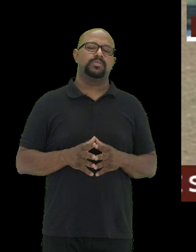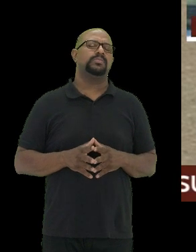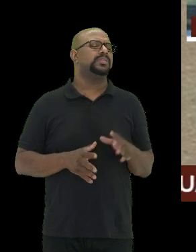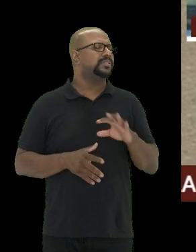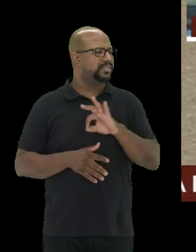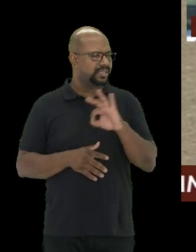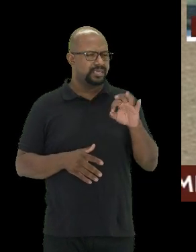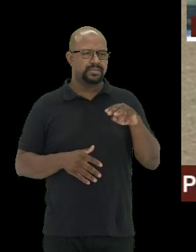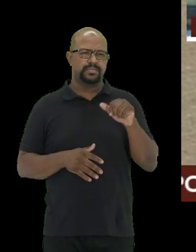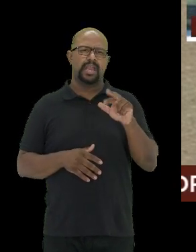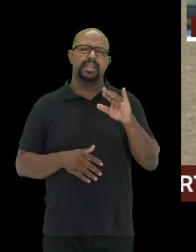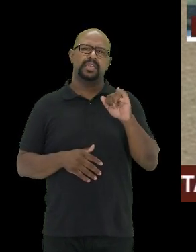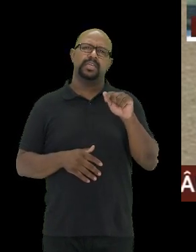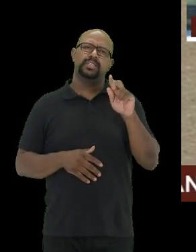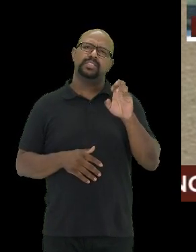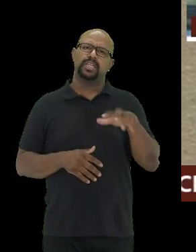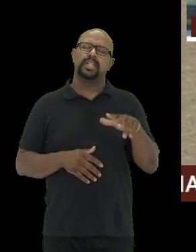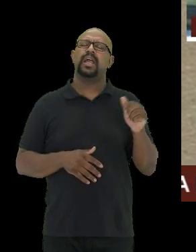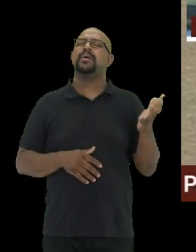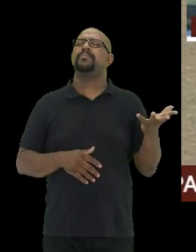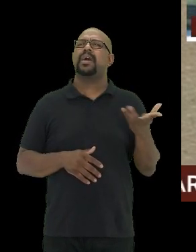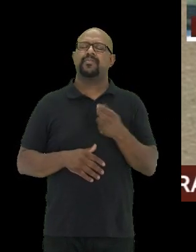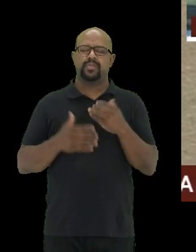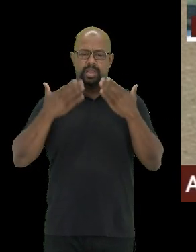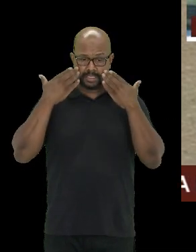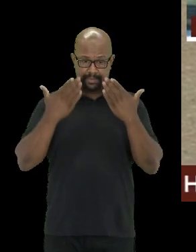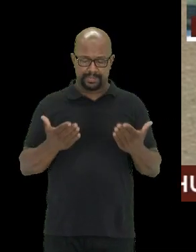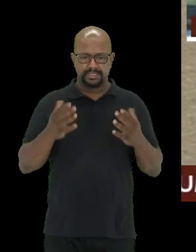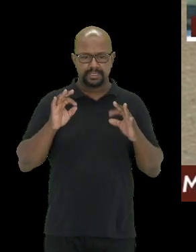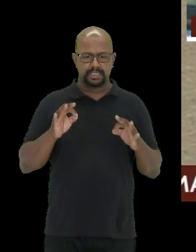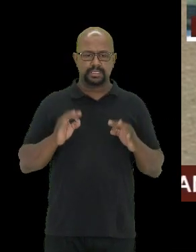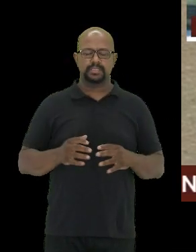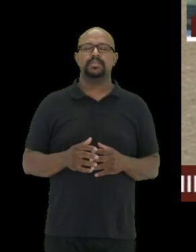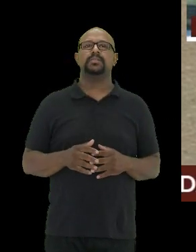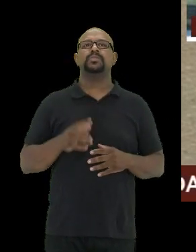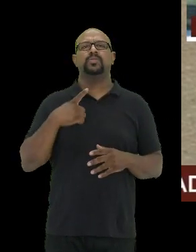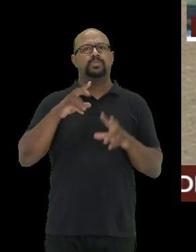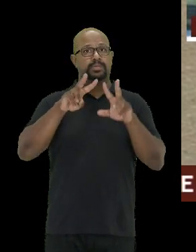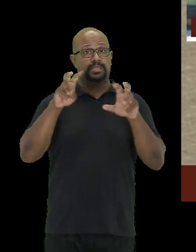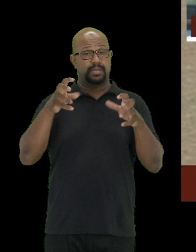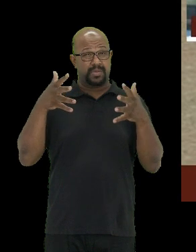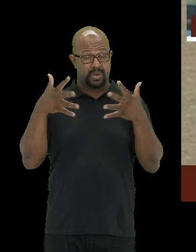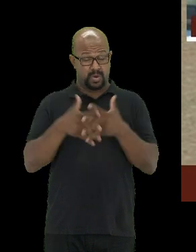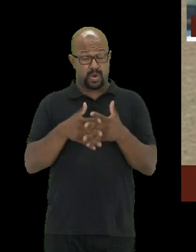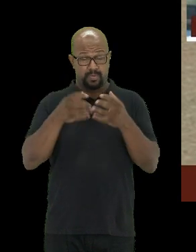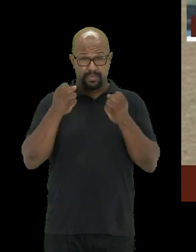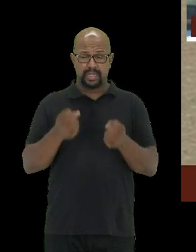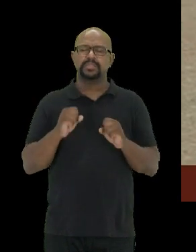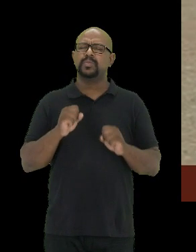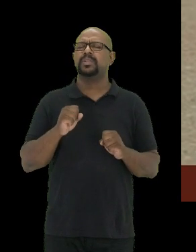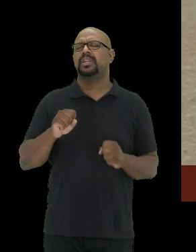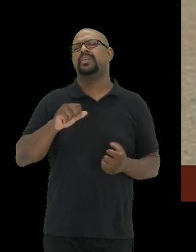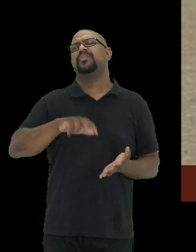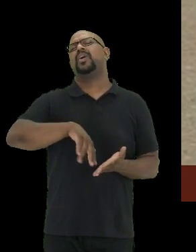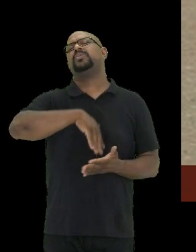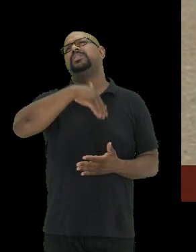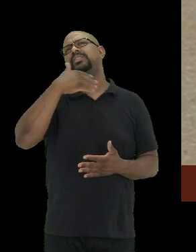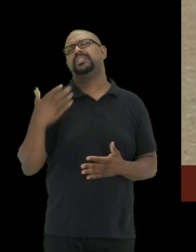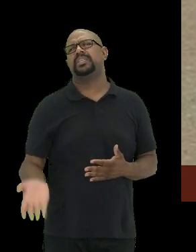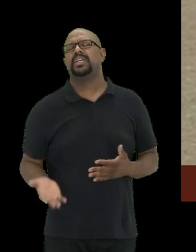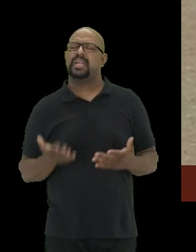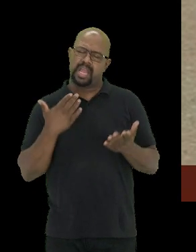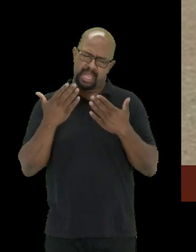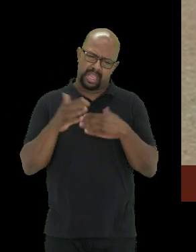Excelente, Mariângela. Maravilhosa apresentação. De um tema complexo, né, Mariângela? A gente poderia passar o dia inteiro aqui